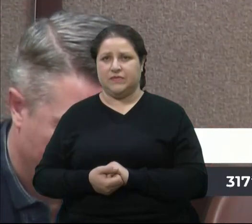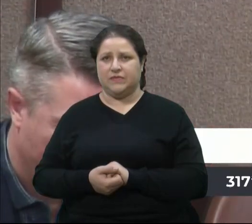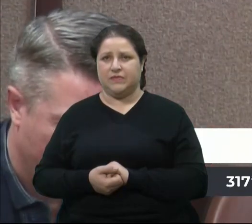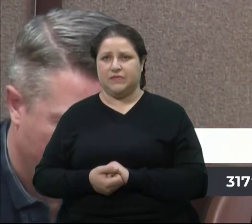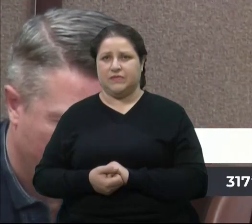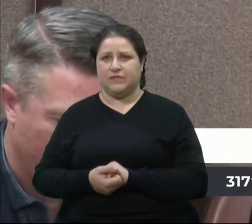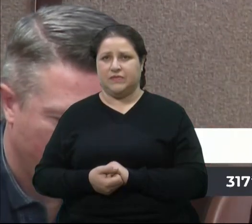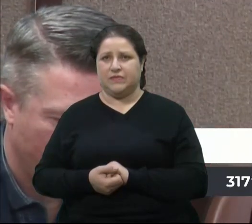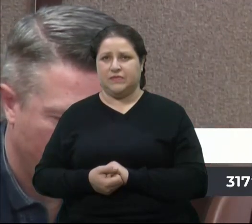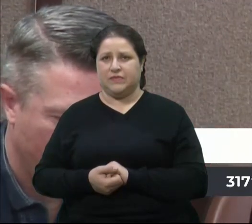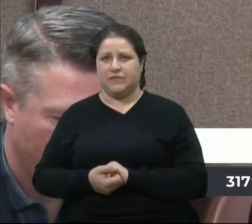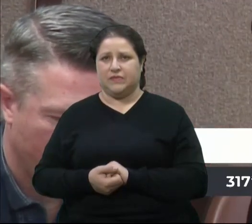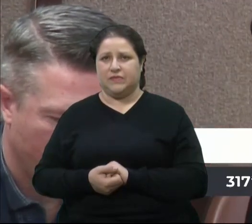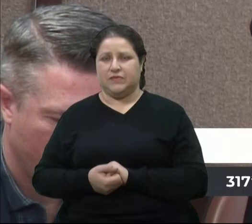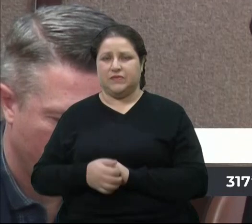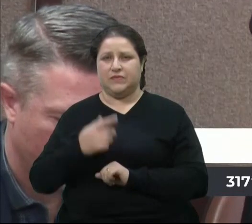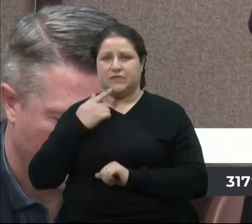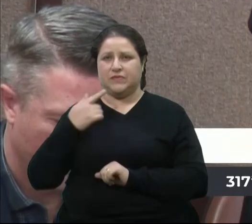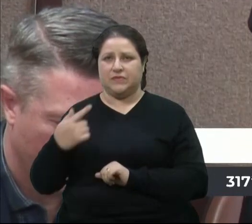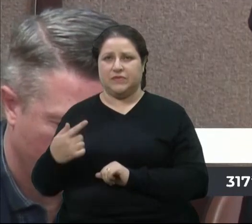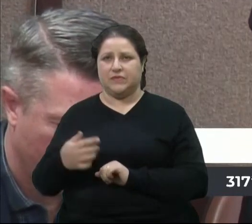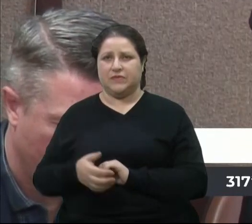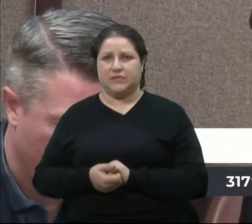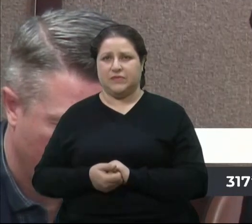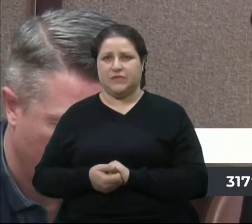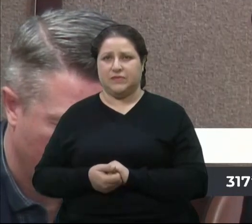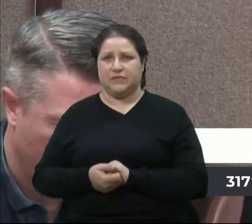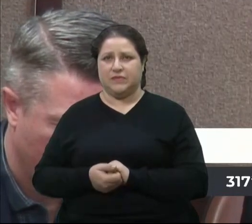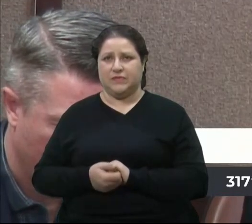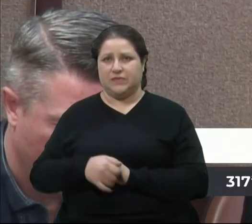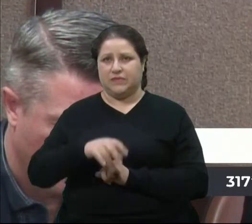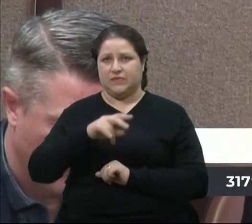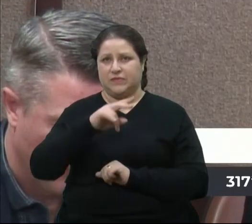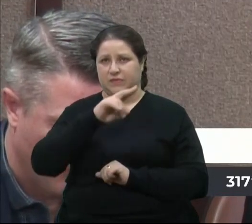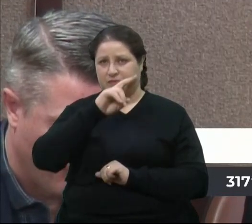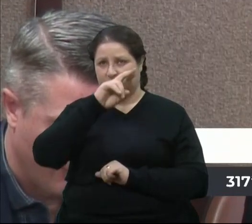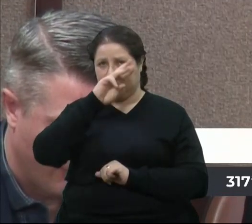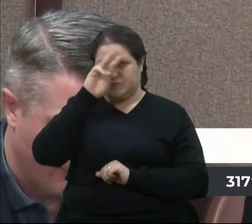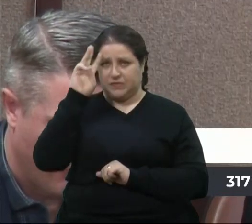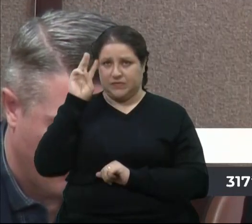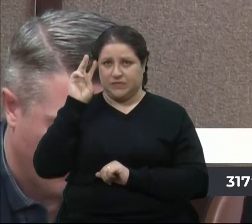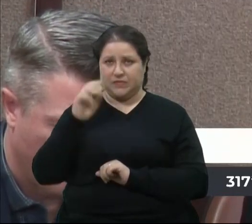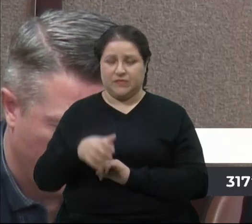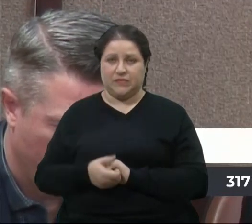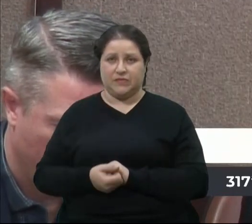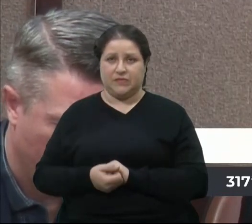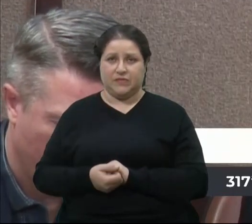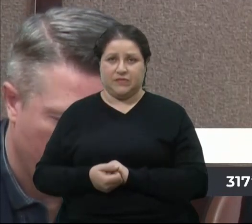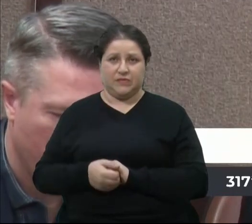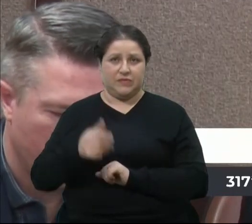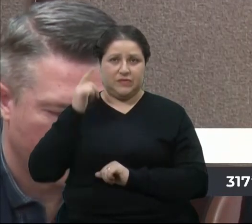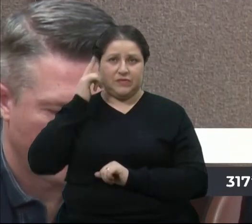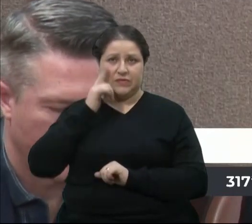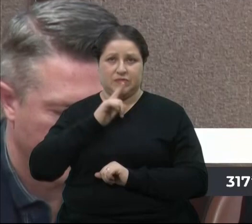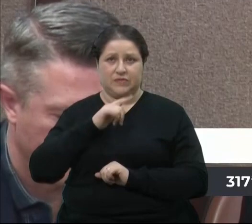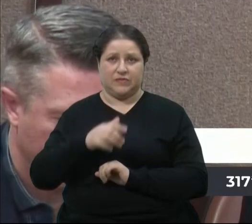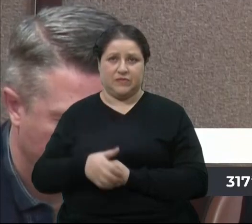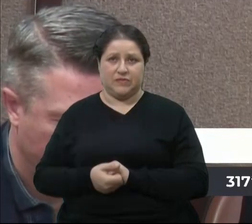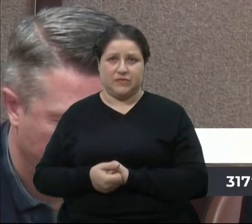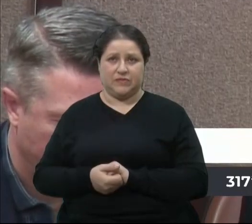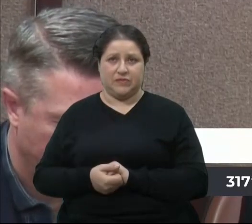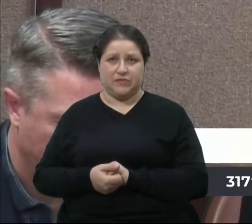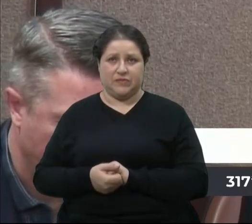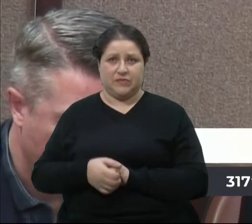Concluindo. Gladys Friço, MDB, Juliano Valim, PSD, Lucas Carinhato, PT, Lucas Dio, PDT,